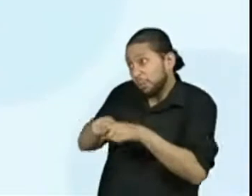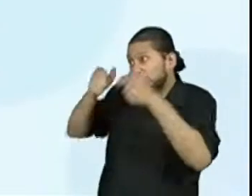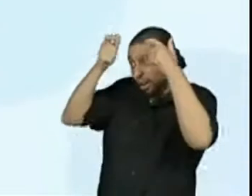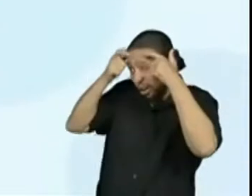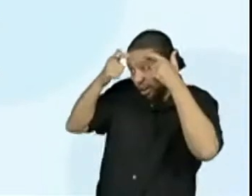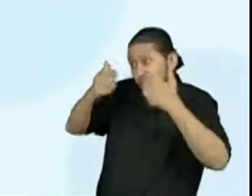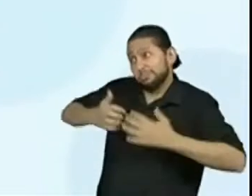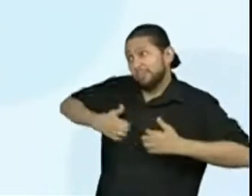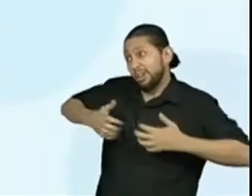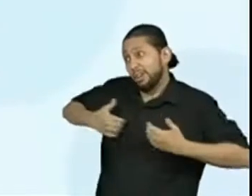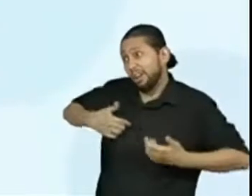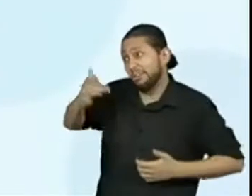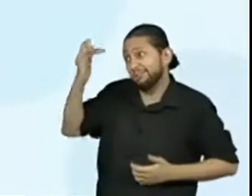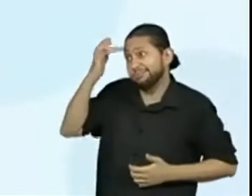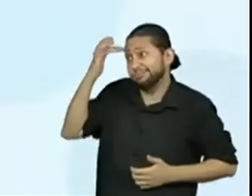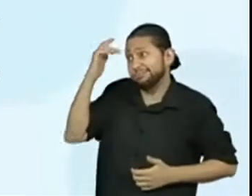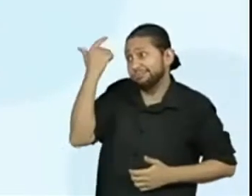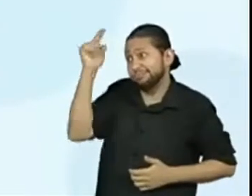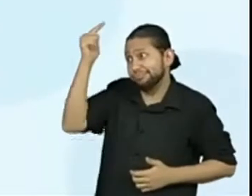é um macaco.